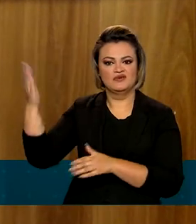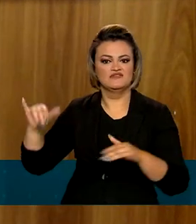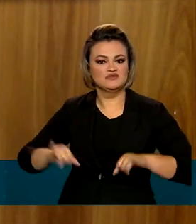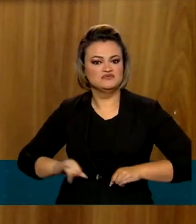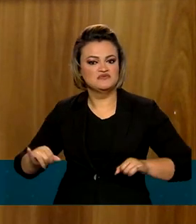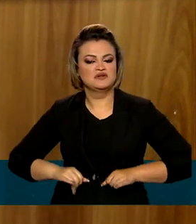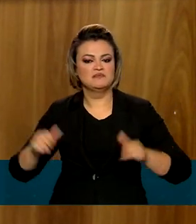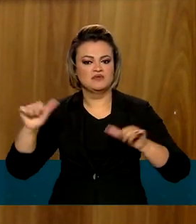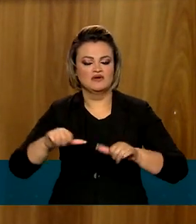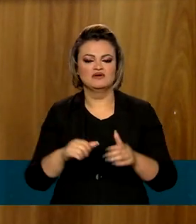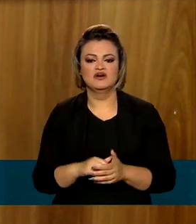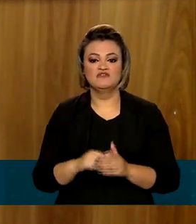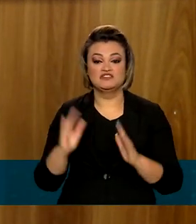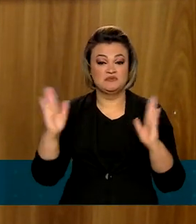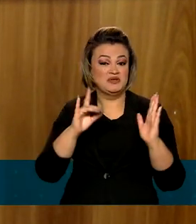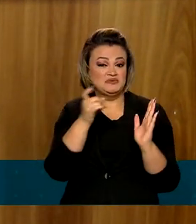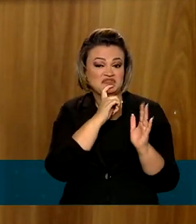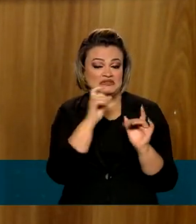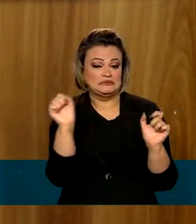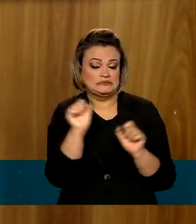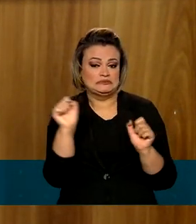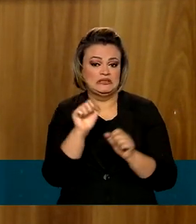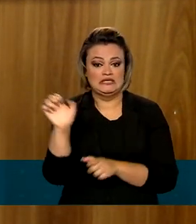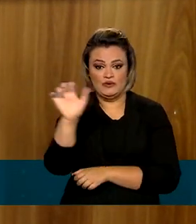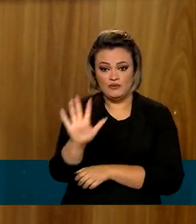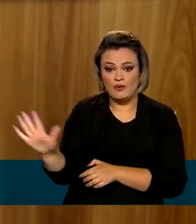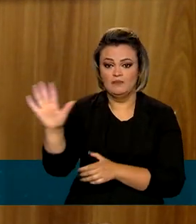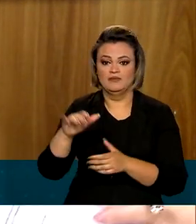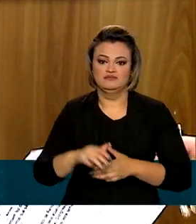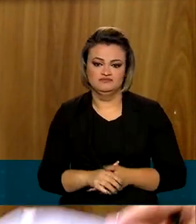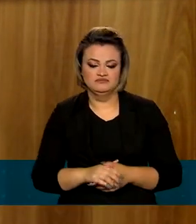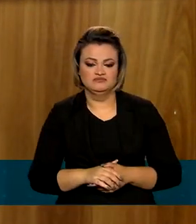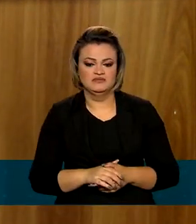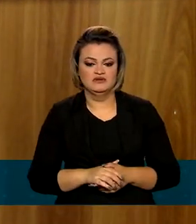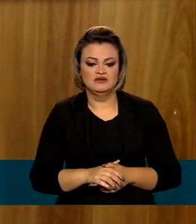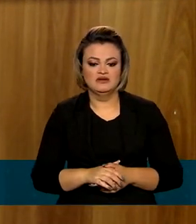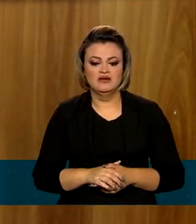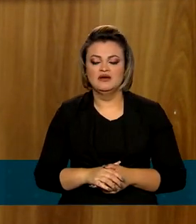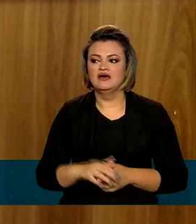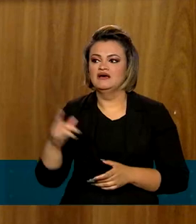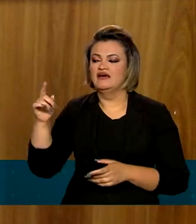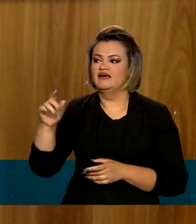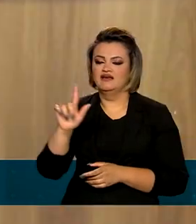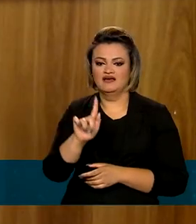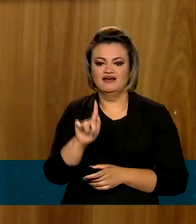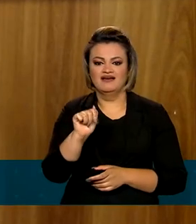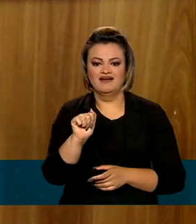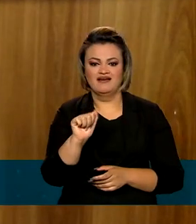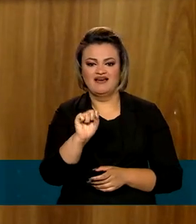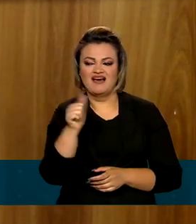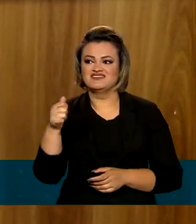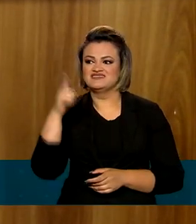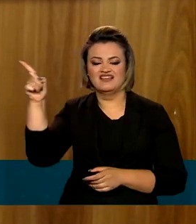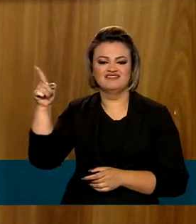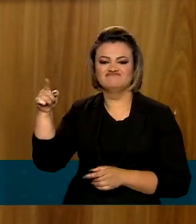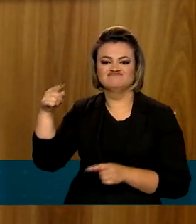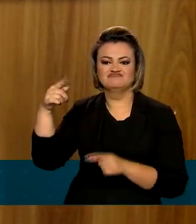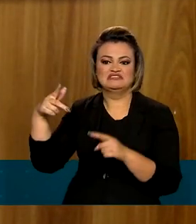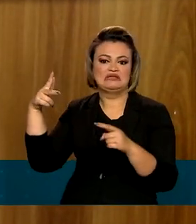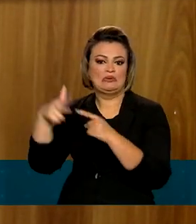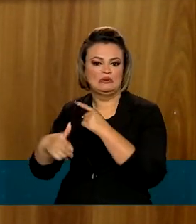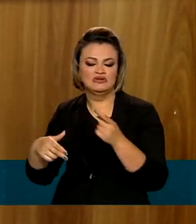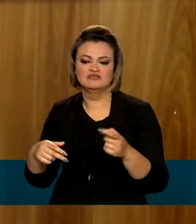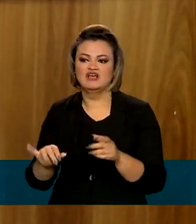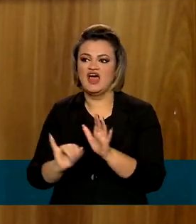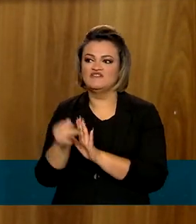Vai ser um inverno duríssimo para a Europa. Os russos estão cortando o fornecimento de gás. A inflação subindo na Europa.